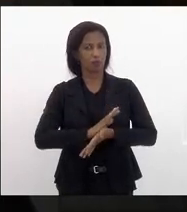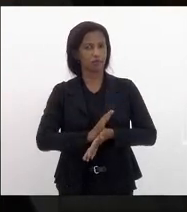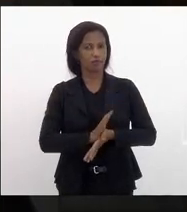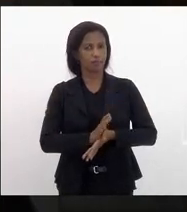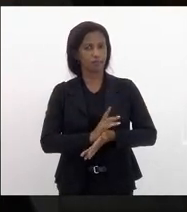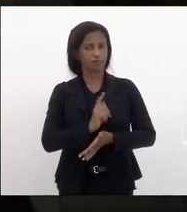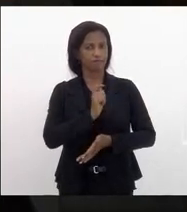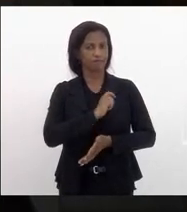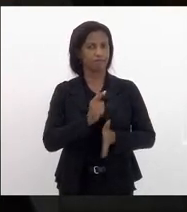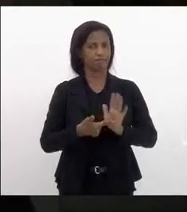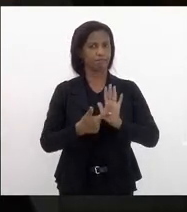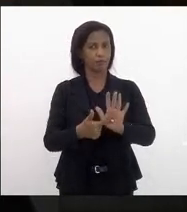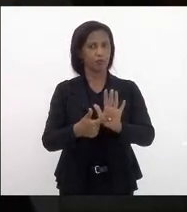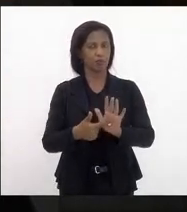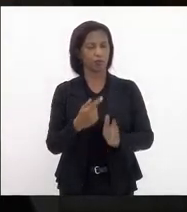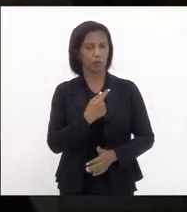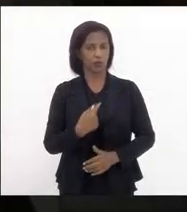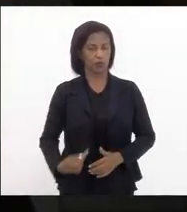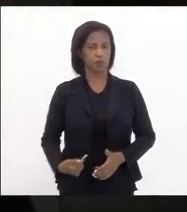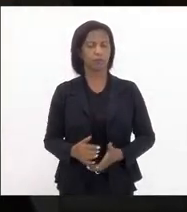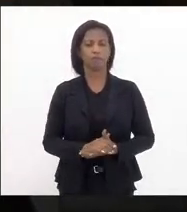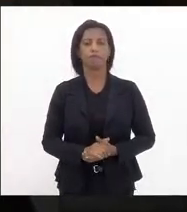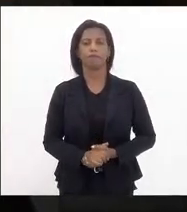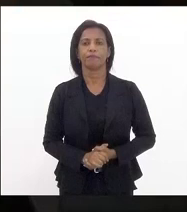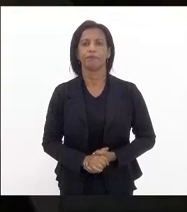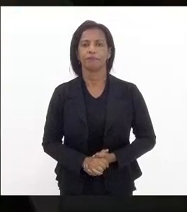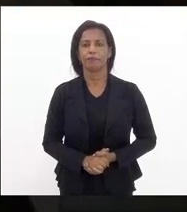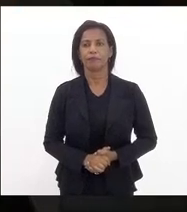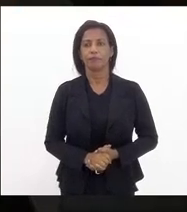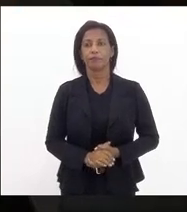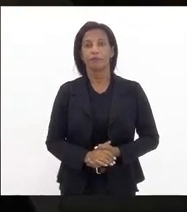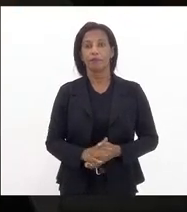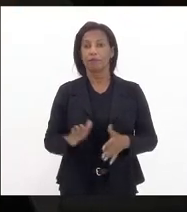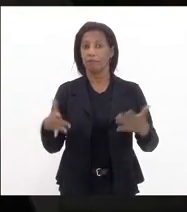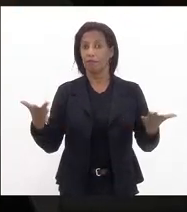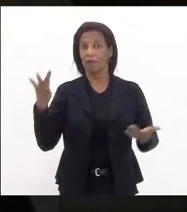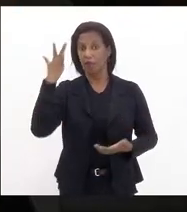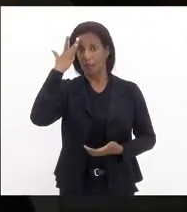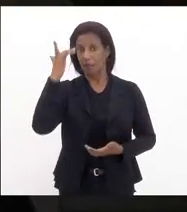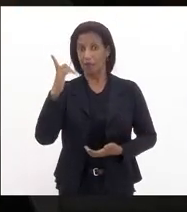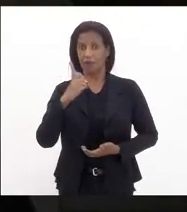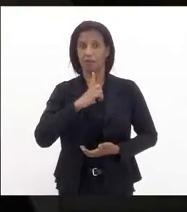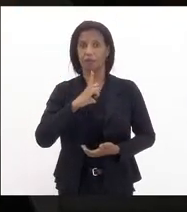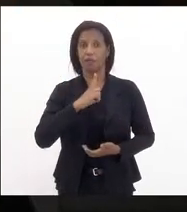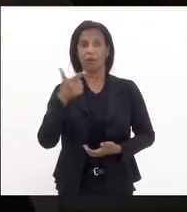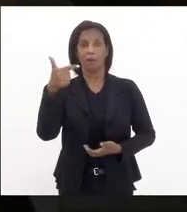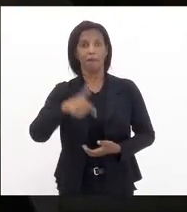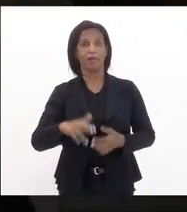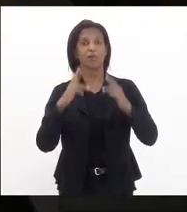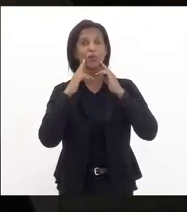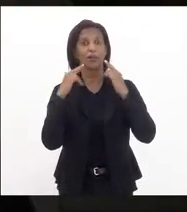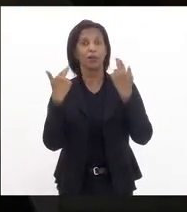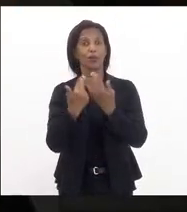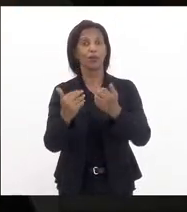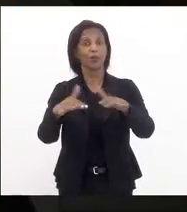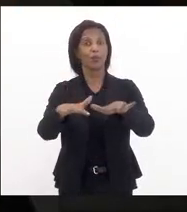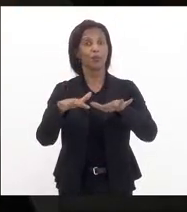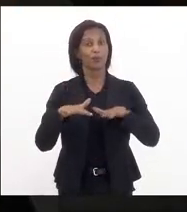apresentado pelo governador Cláudio Castro aliás amanhã inclusive teremos mais uma audiência pública